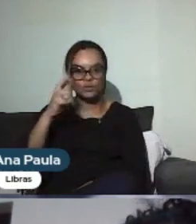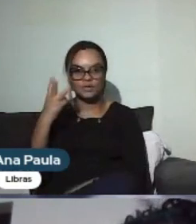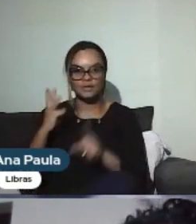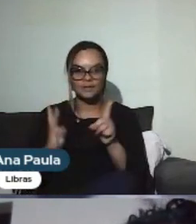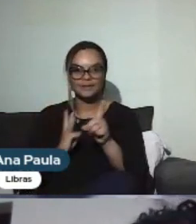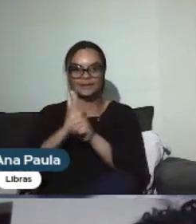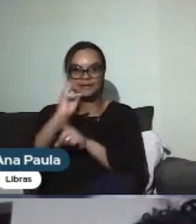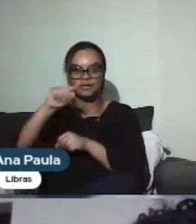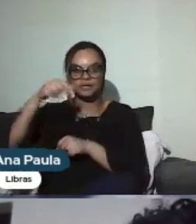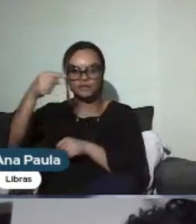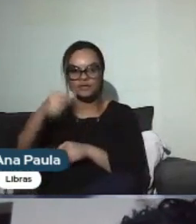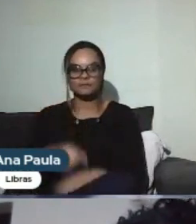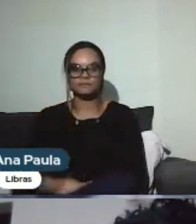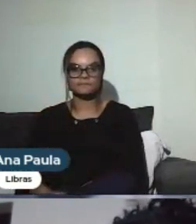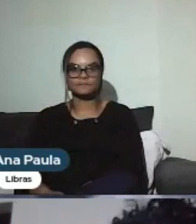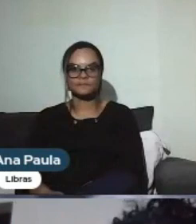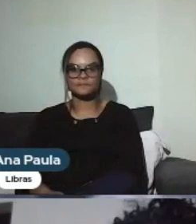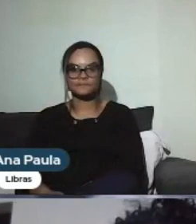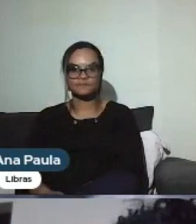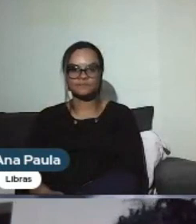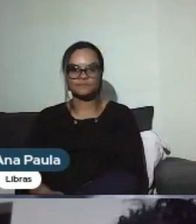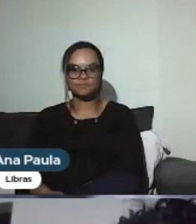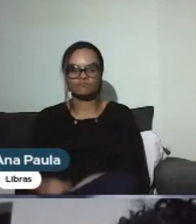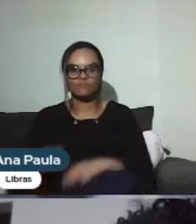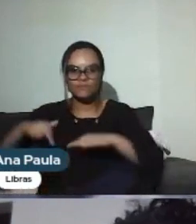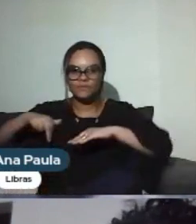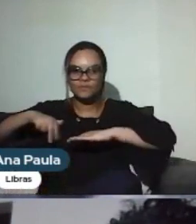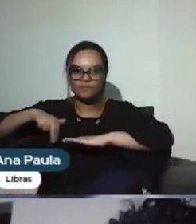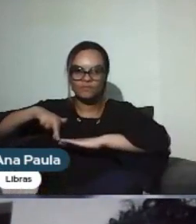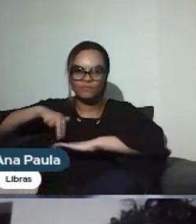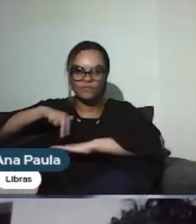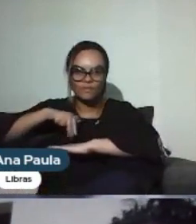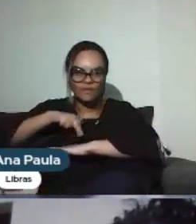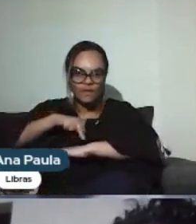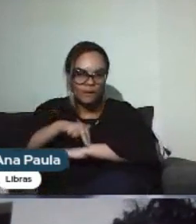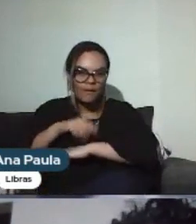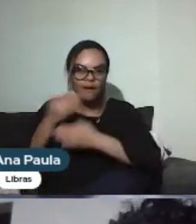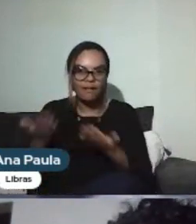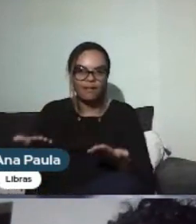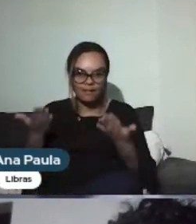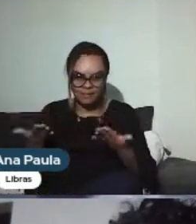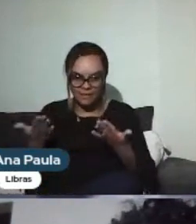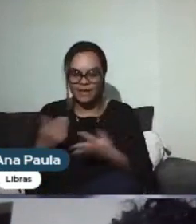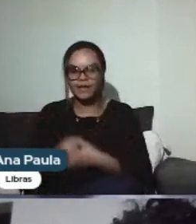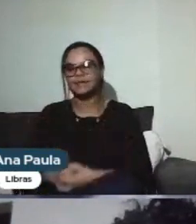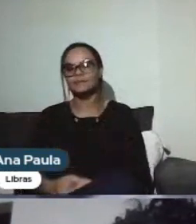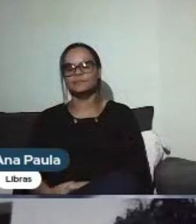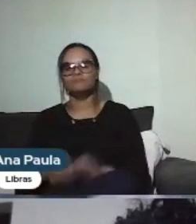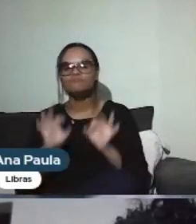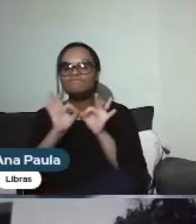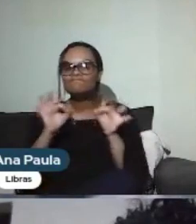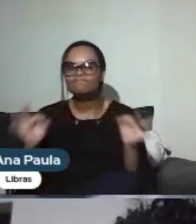atividades, assim, como o Fernando fez, caminhando, né? De forma leve. E...